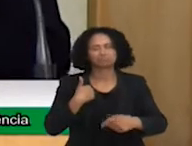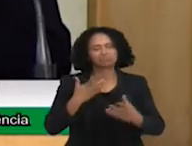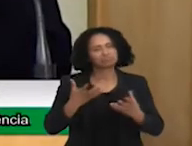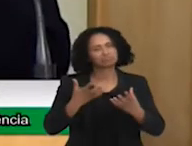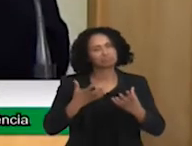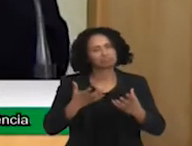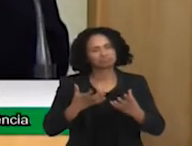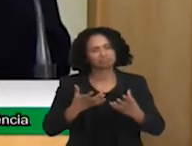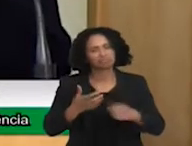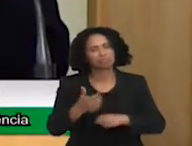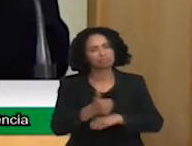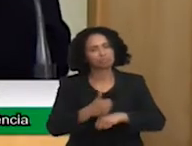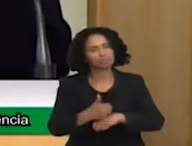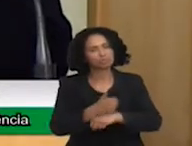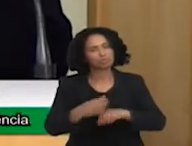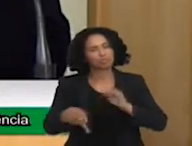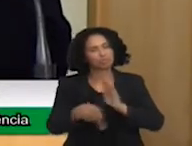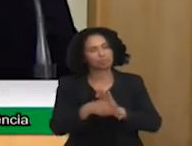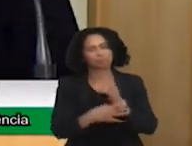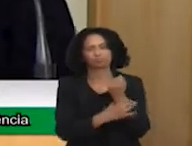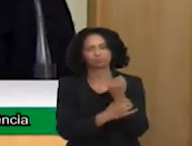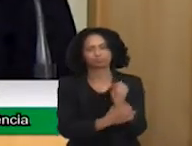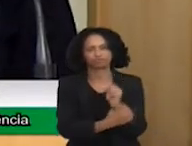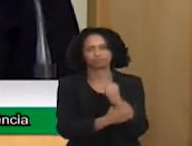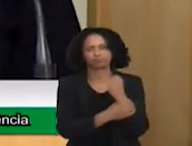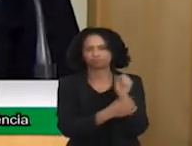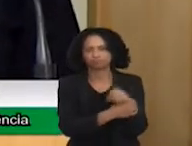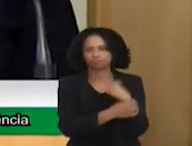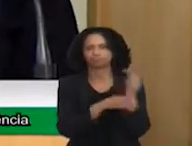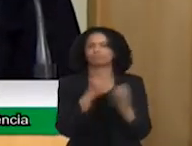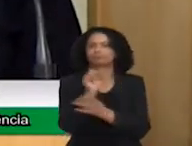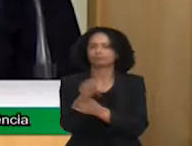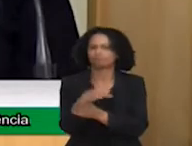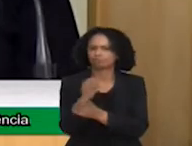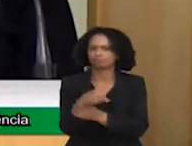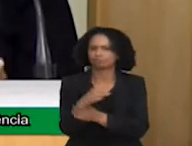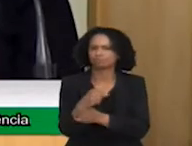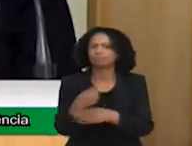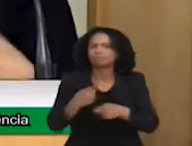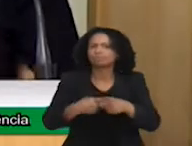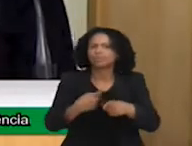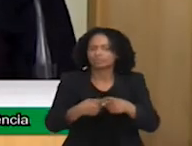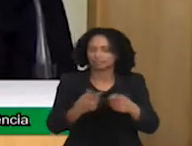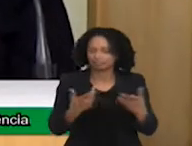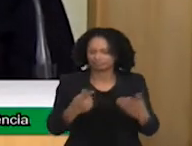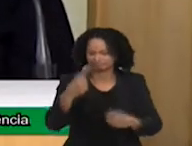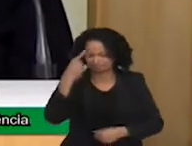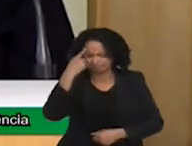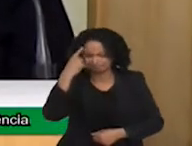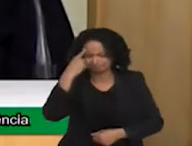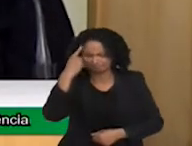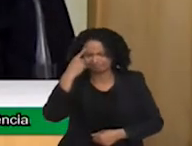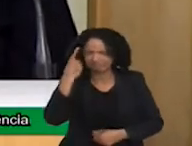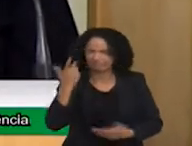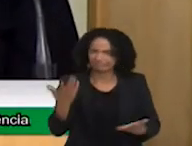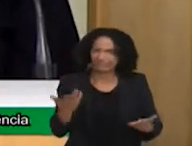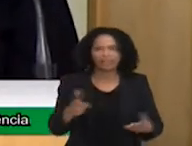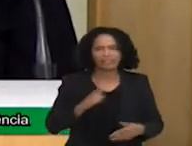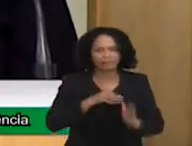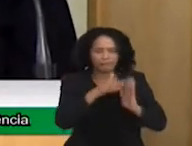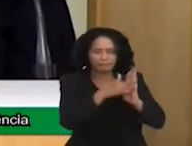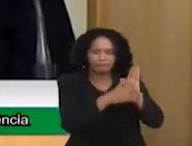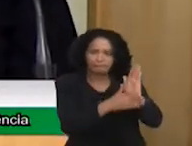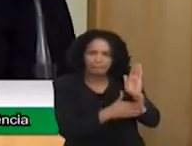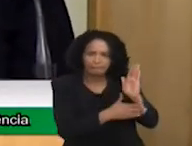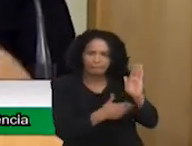Quando as políticas de inclusão, pouco se fala de políticas de inclusão para raros, não é? Mas é